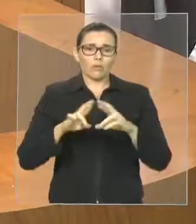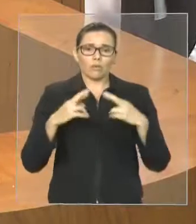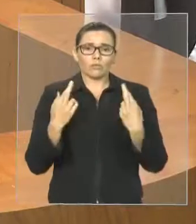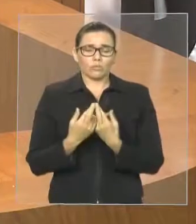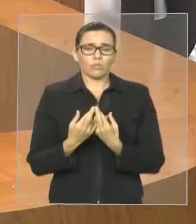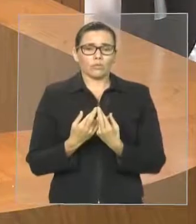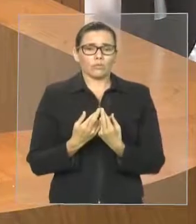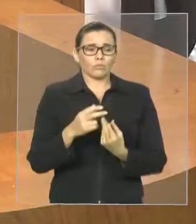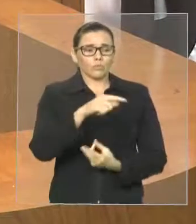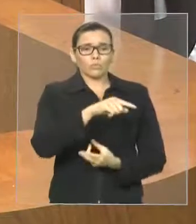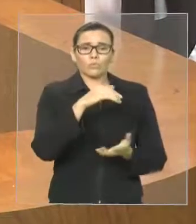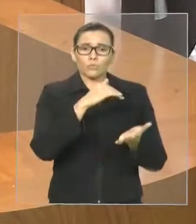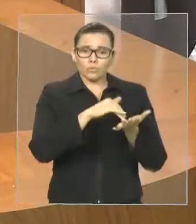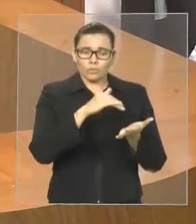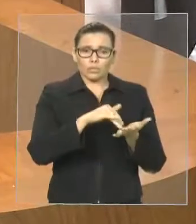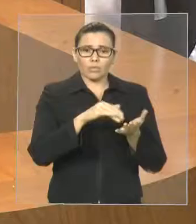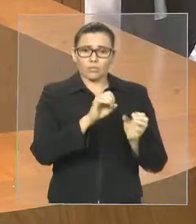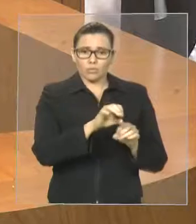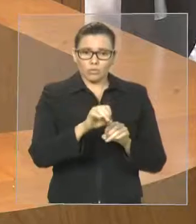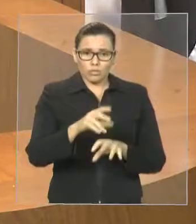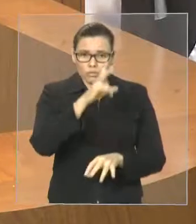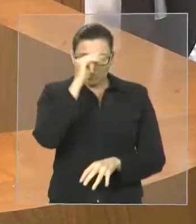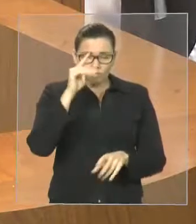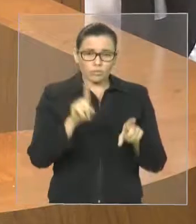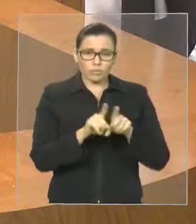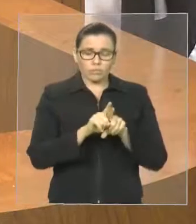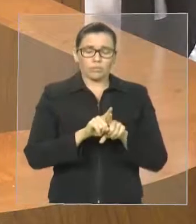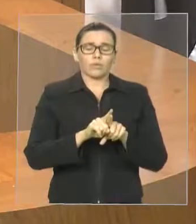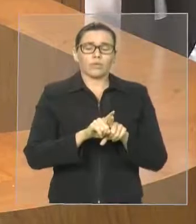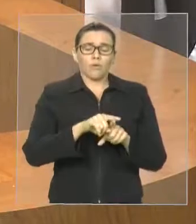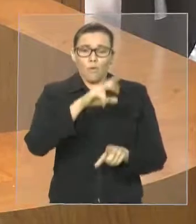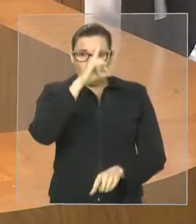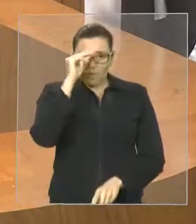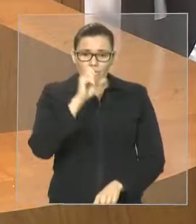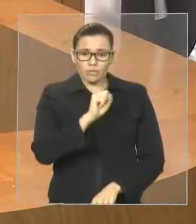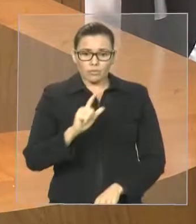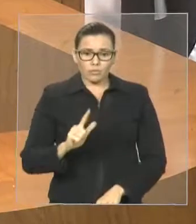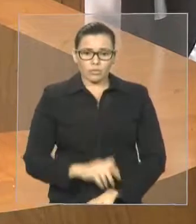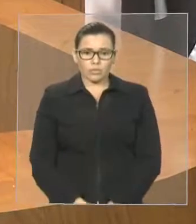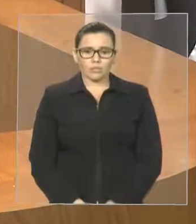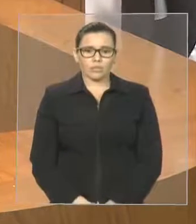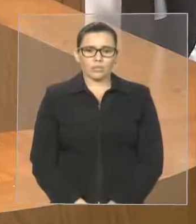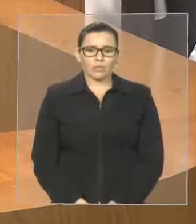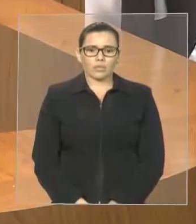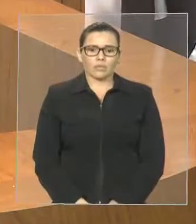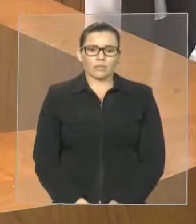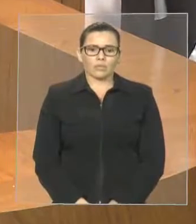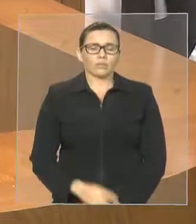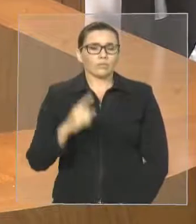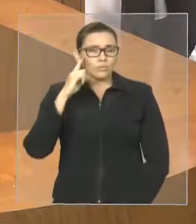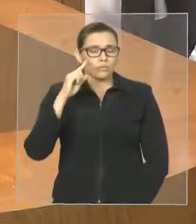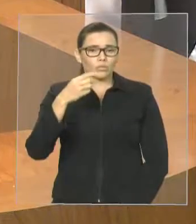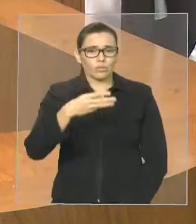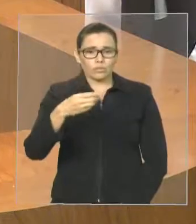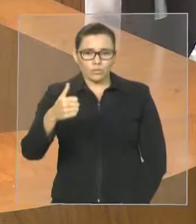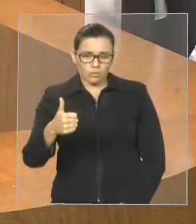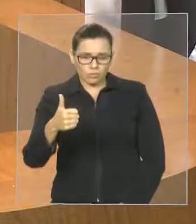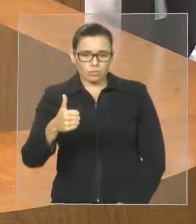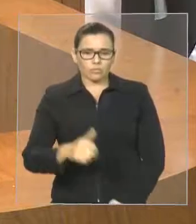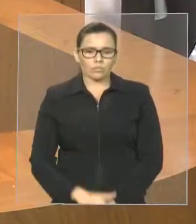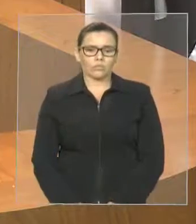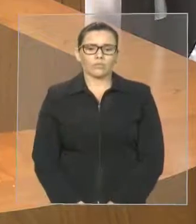Solicitamos também uma audiência pública na próxima quinta-feira, dia 31, às 8 horas da manhã, para tratar do assunto.